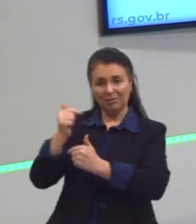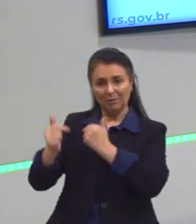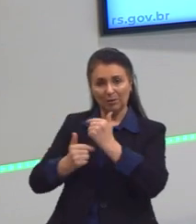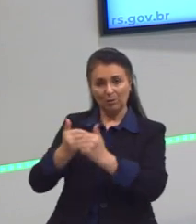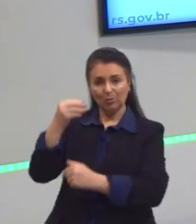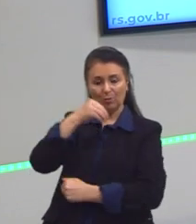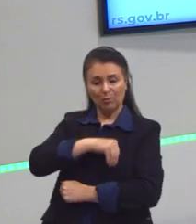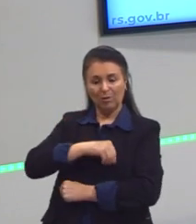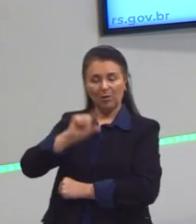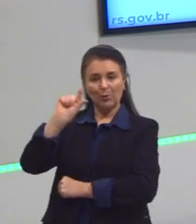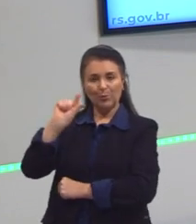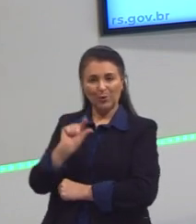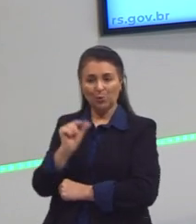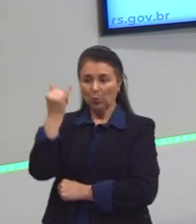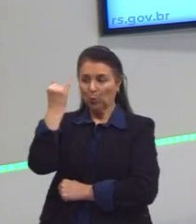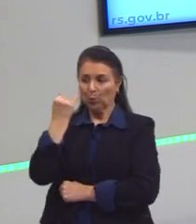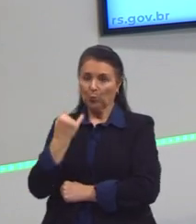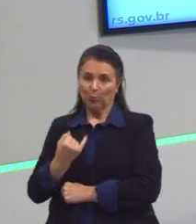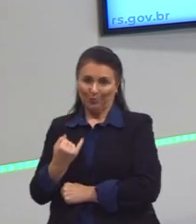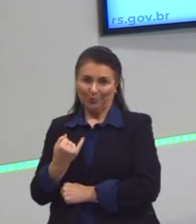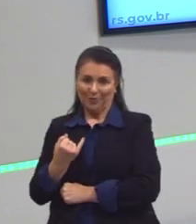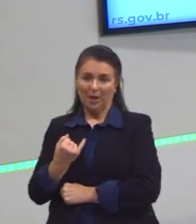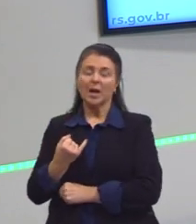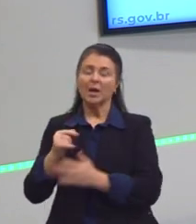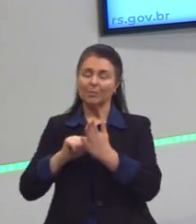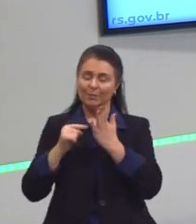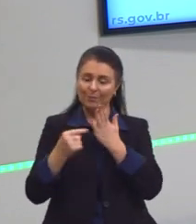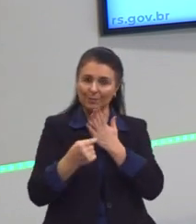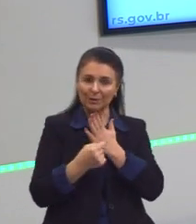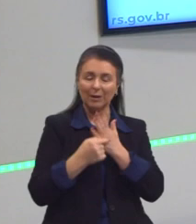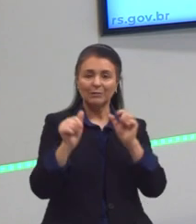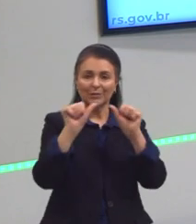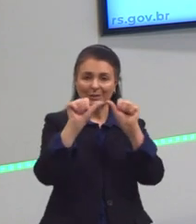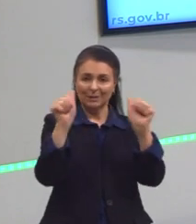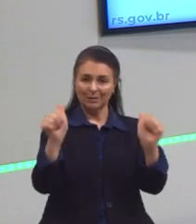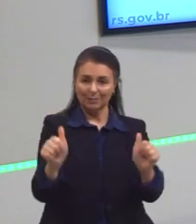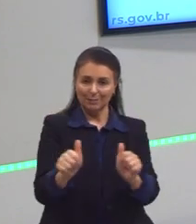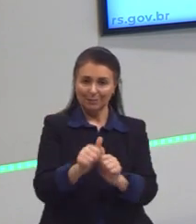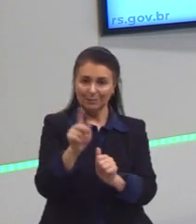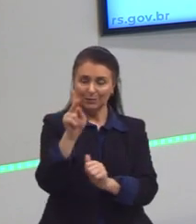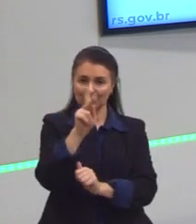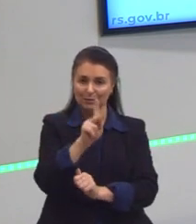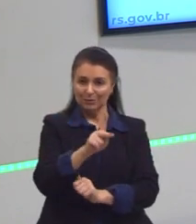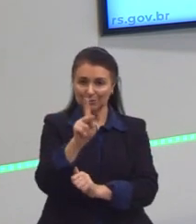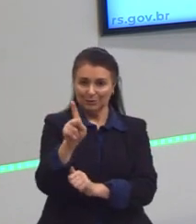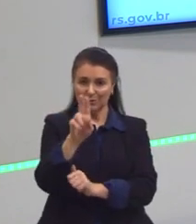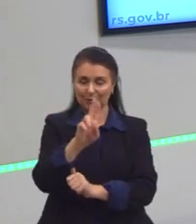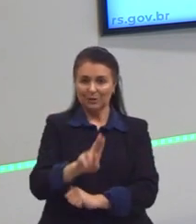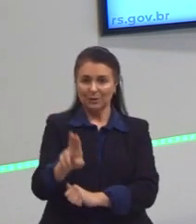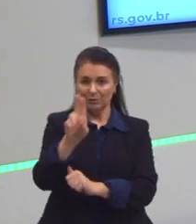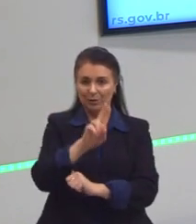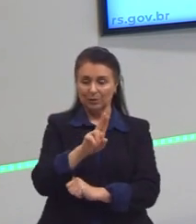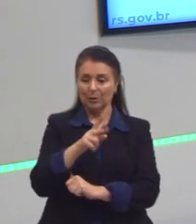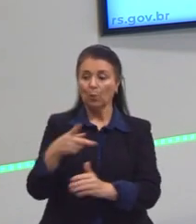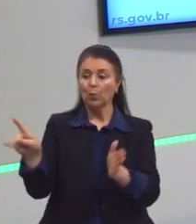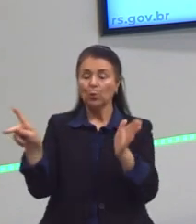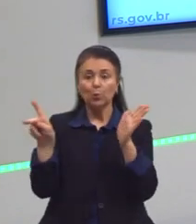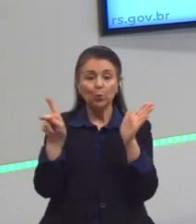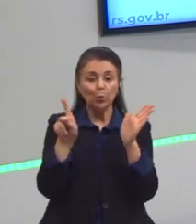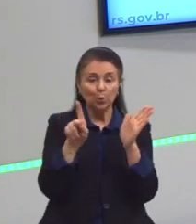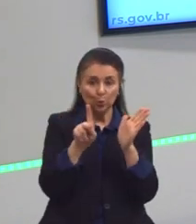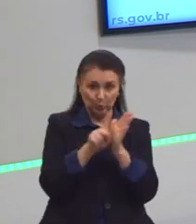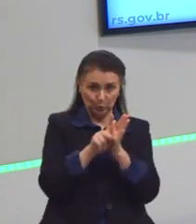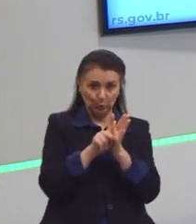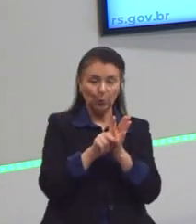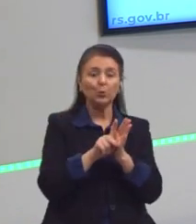em aulas anteriores, que é a partir da mais-valia, que o dono dos meios de produção consegue fazer esse acúmulo